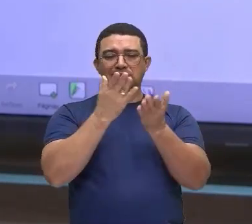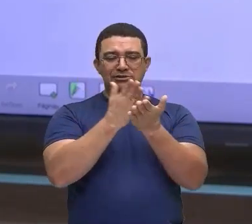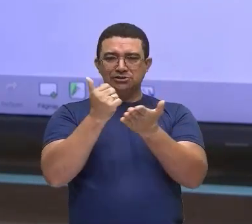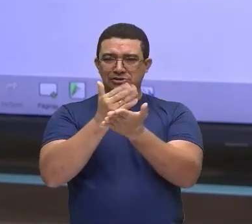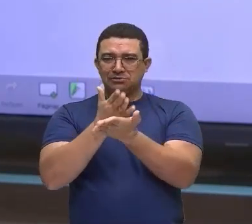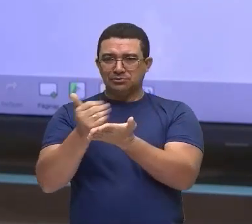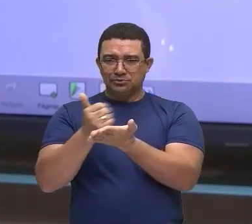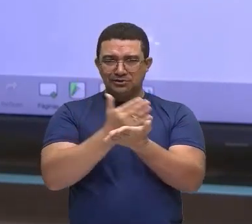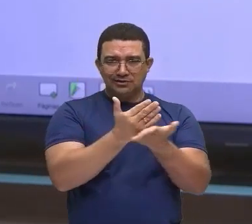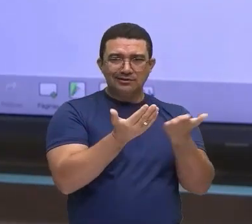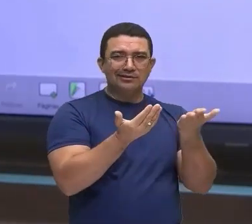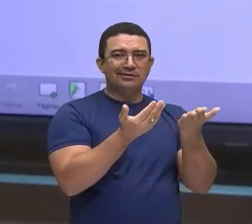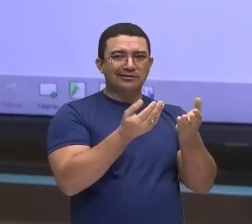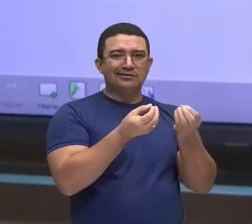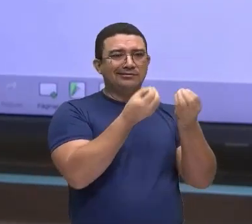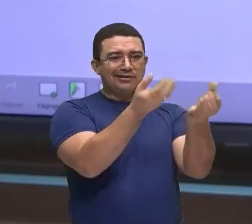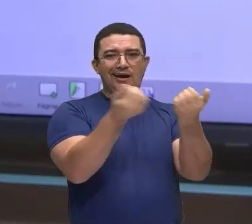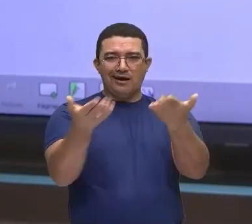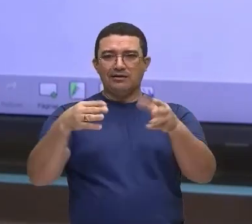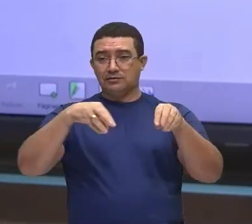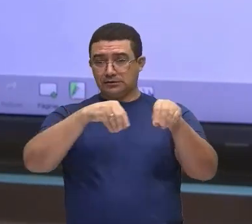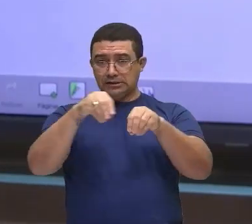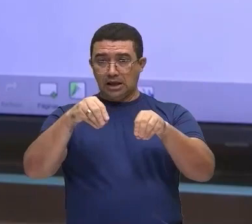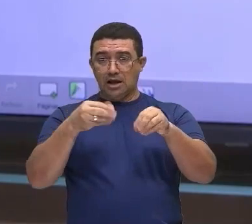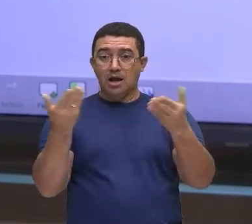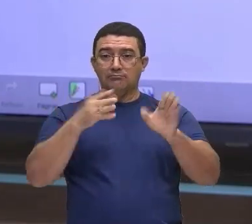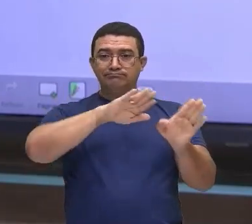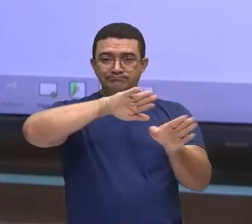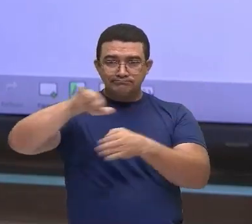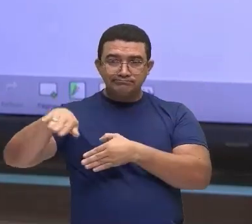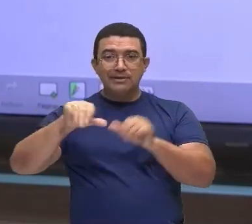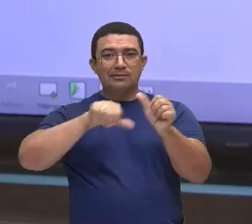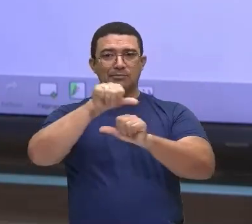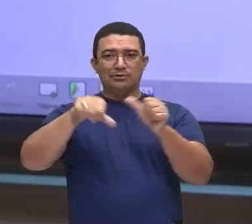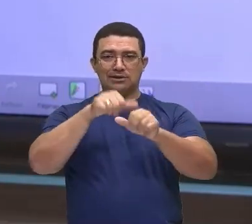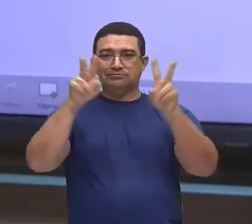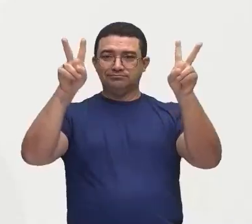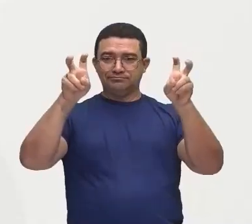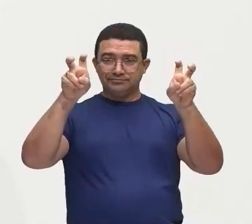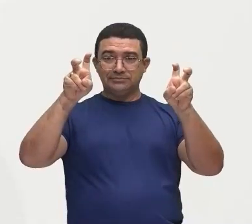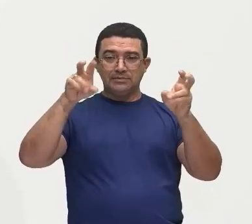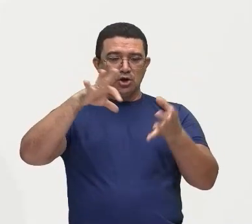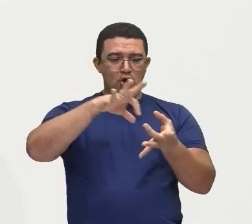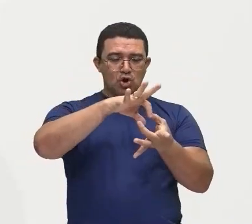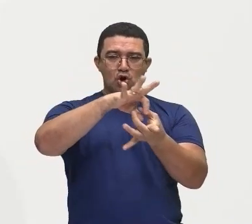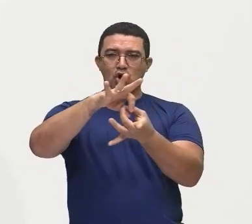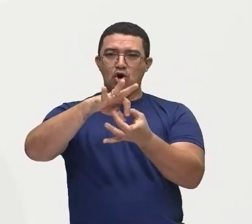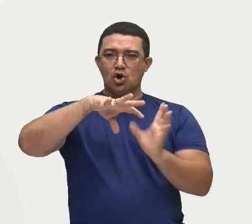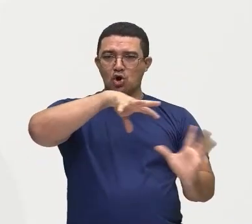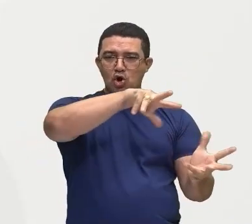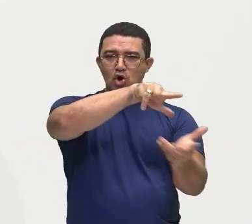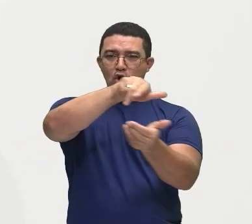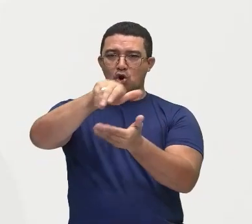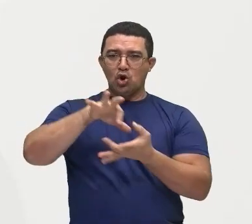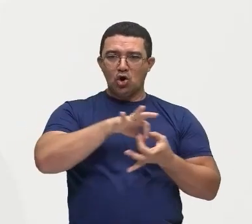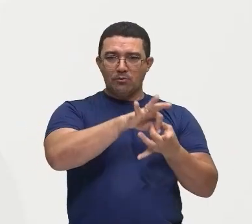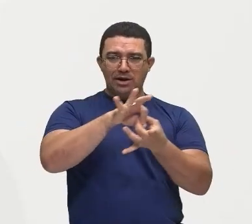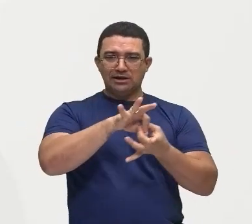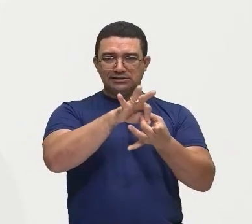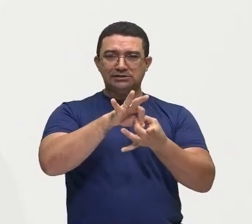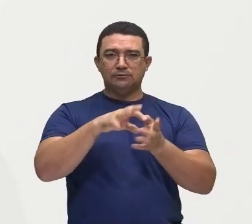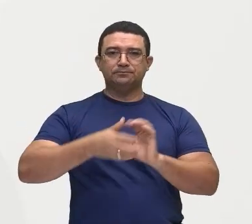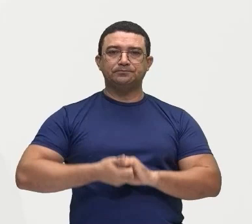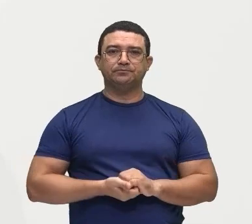Falamos também, agora mudando de assunto, né? Sobre globalização. E aí, a gente observa na